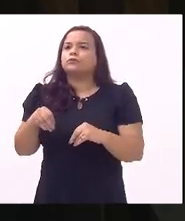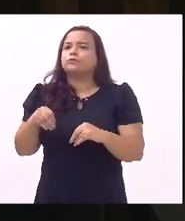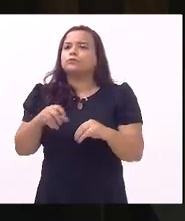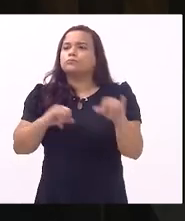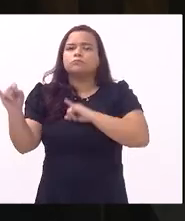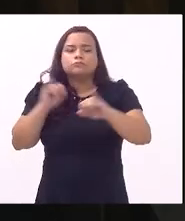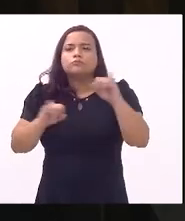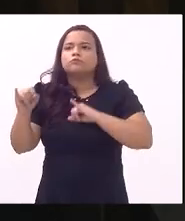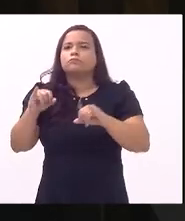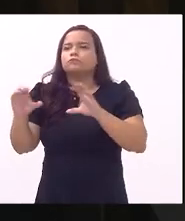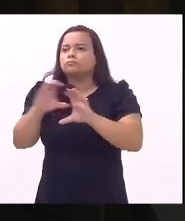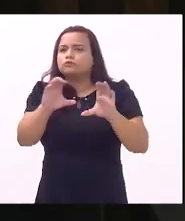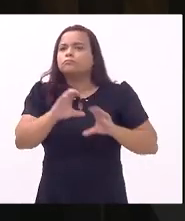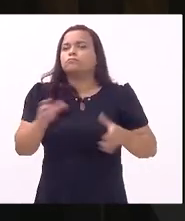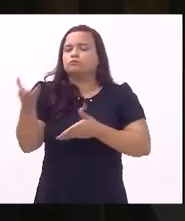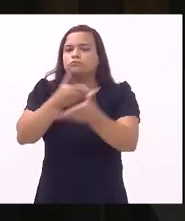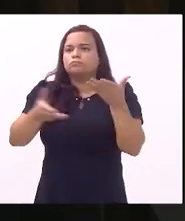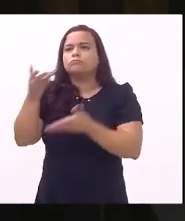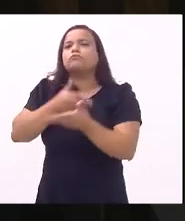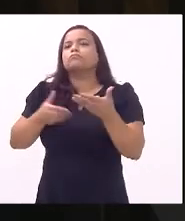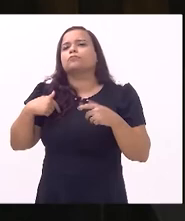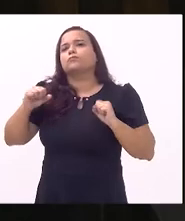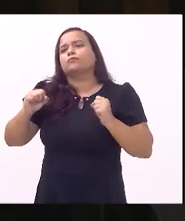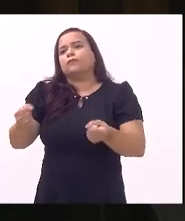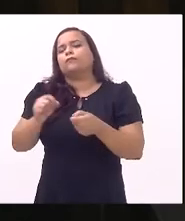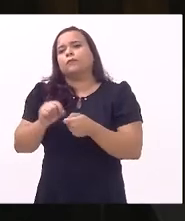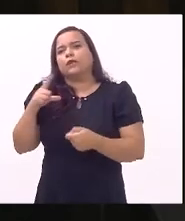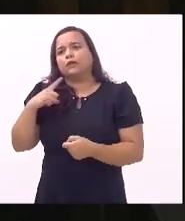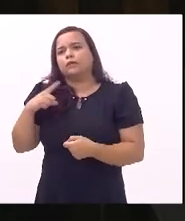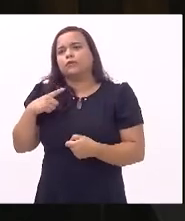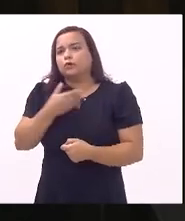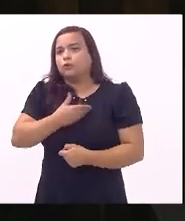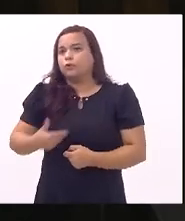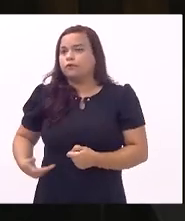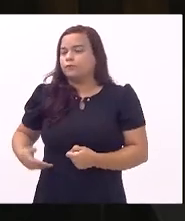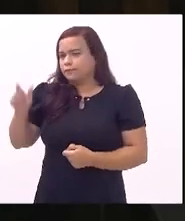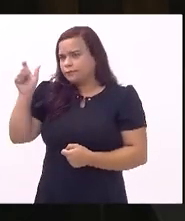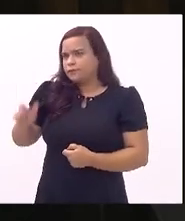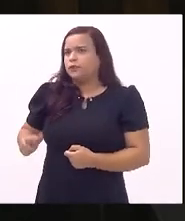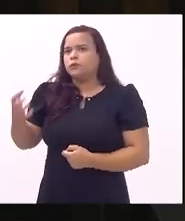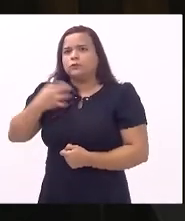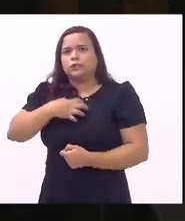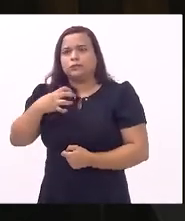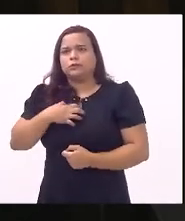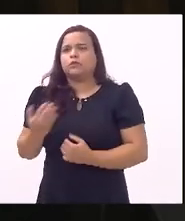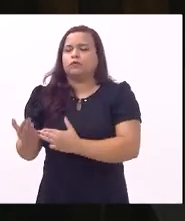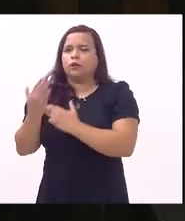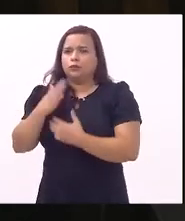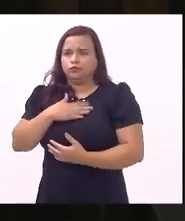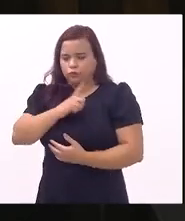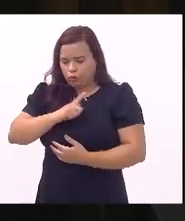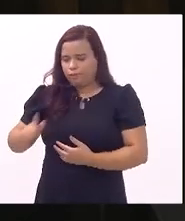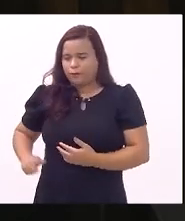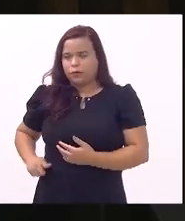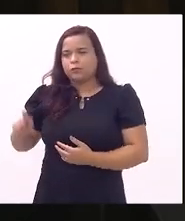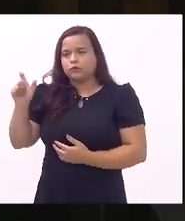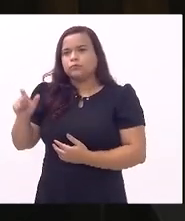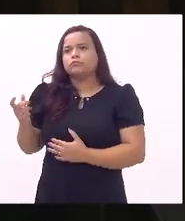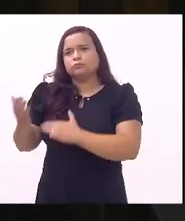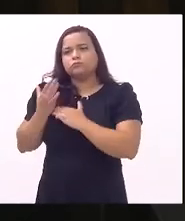interlocução que eu tenho buscado fazer presidente o governador tem sido muito sensível a cidade de São Gonçalo